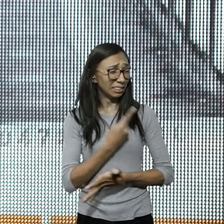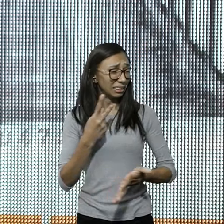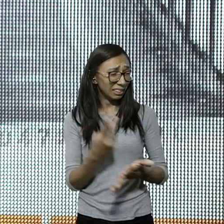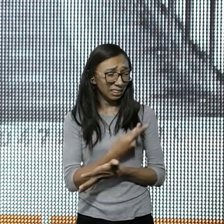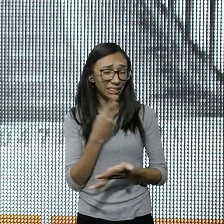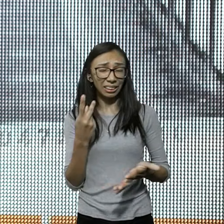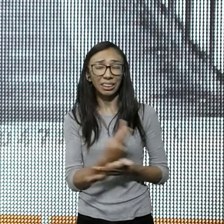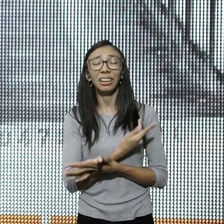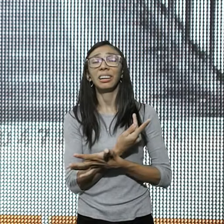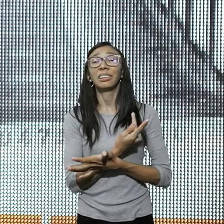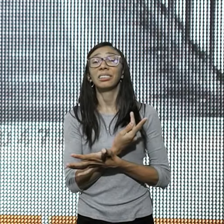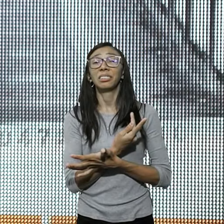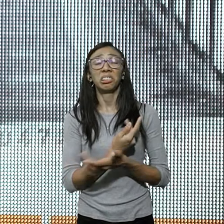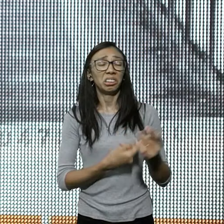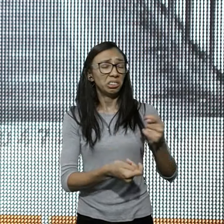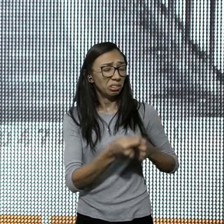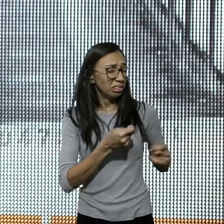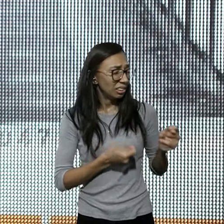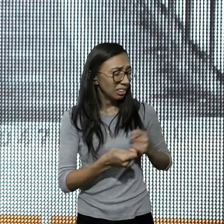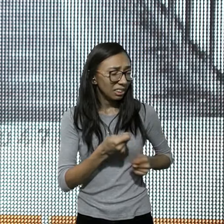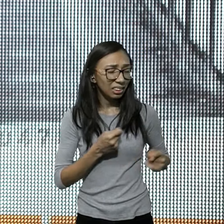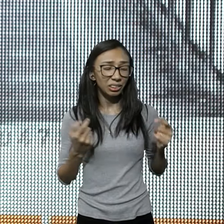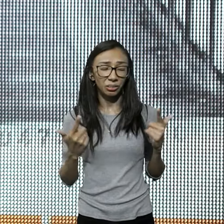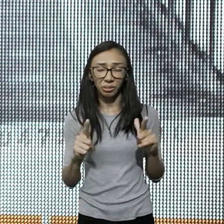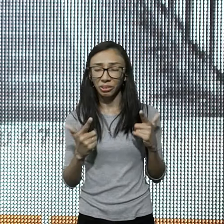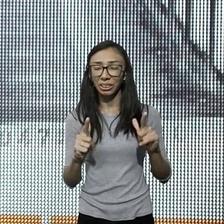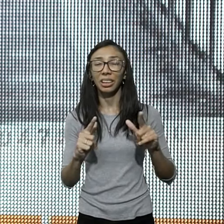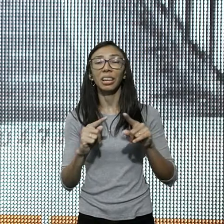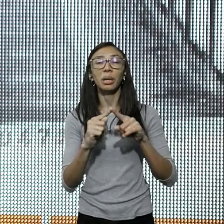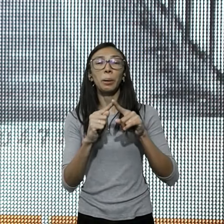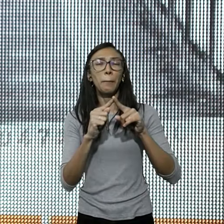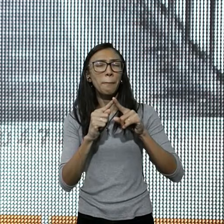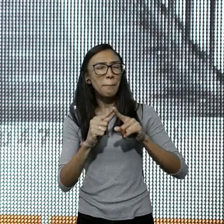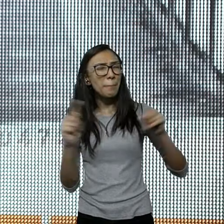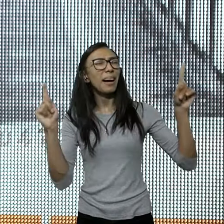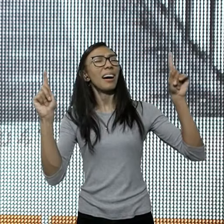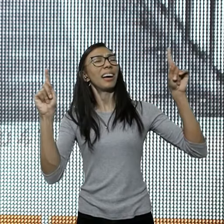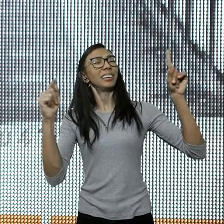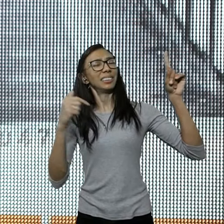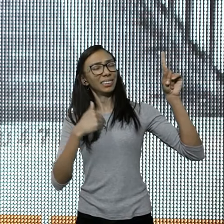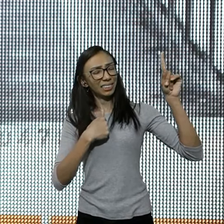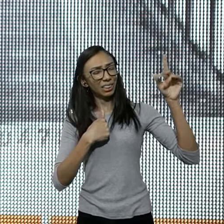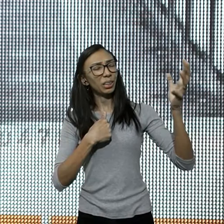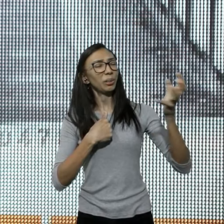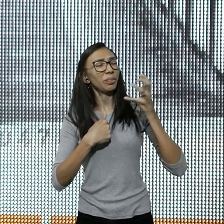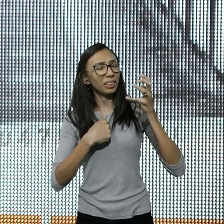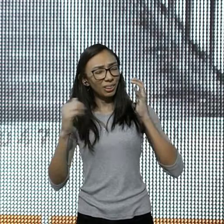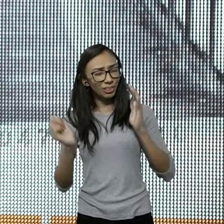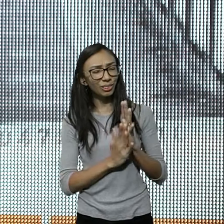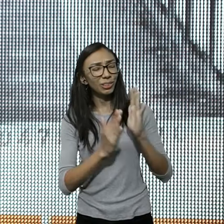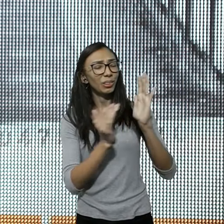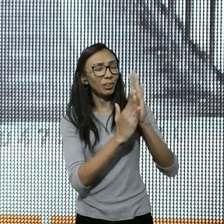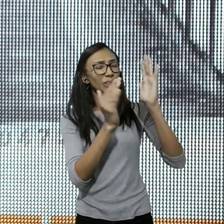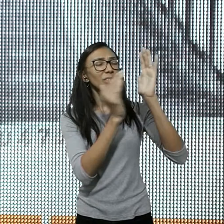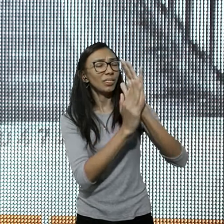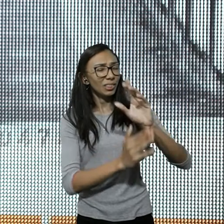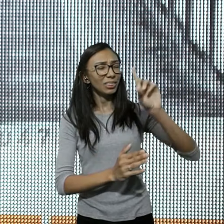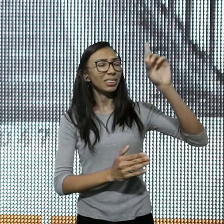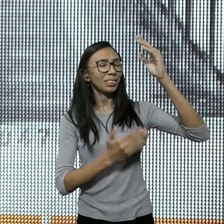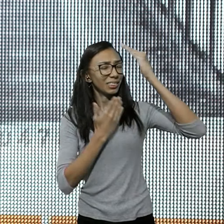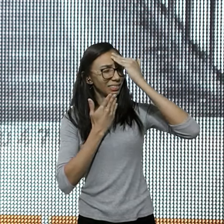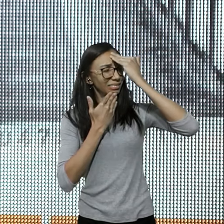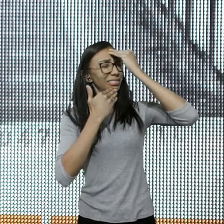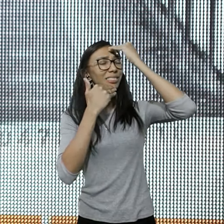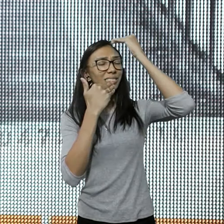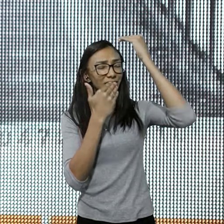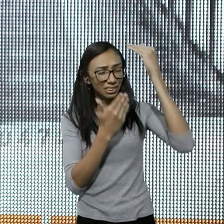ainda que tudo, fuja do meu controle, eu escolho, ter um coração, cheio de louvor, e gratidão, ao meu Deus,